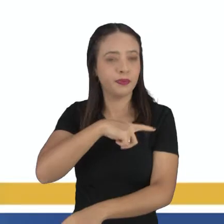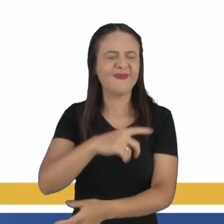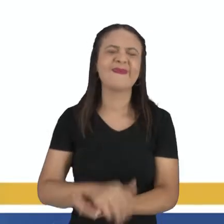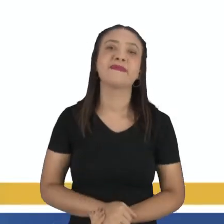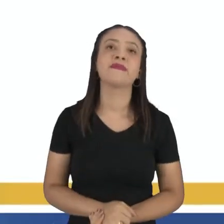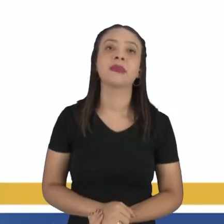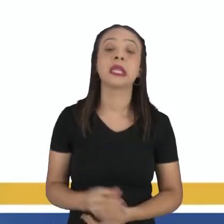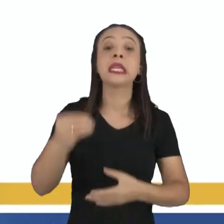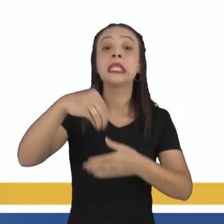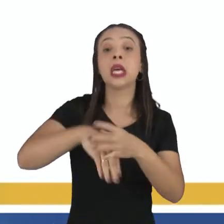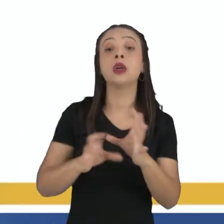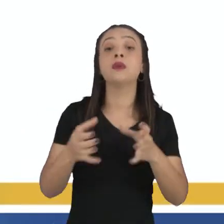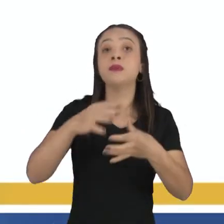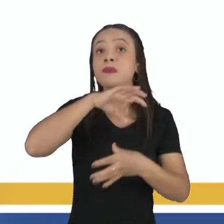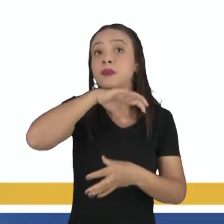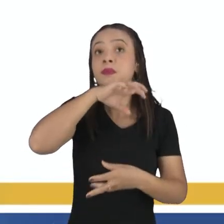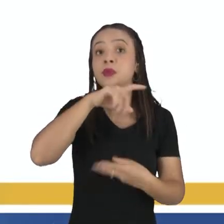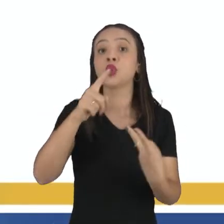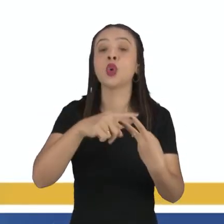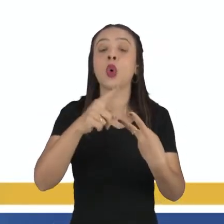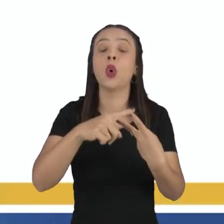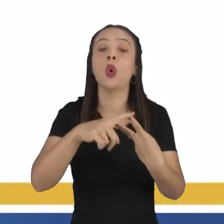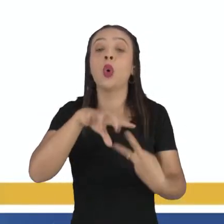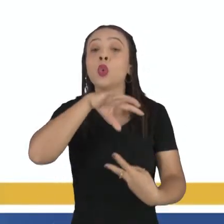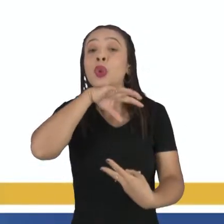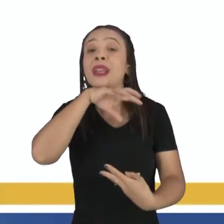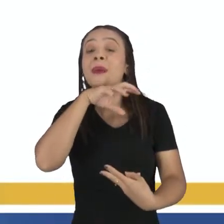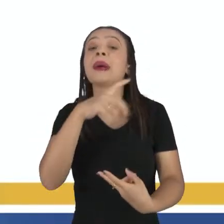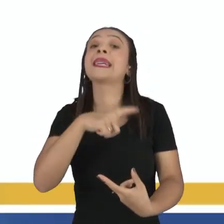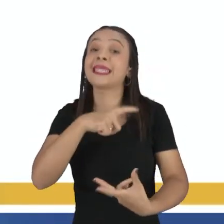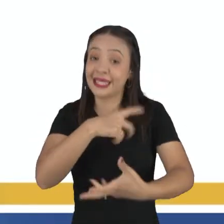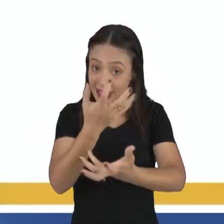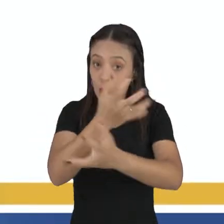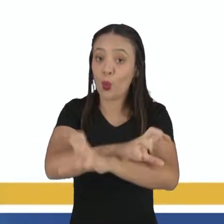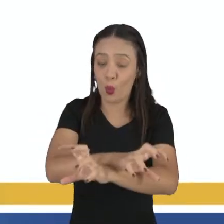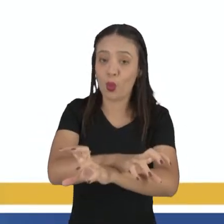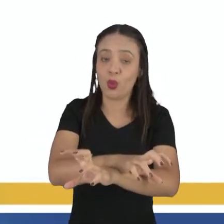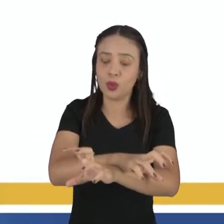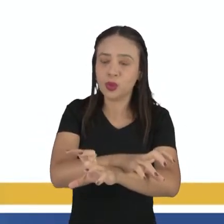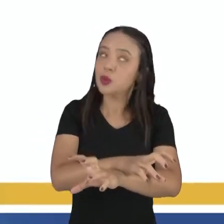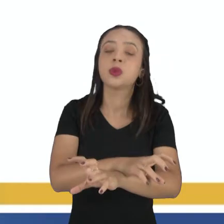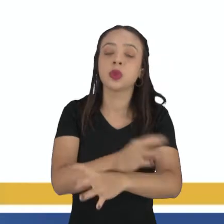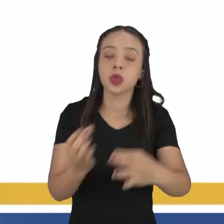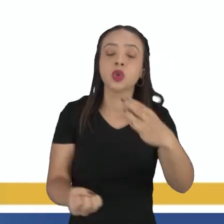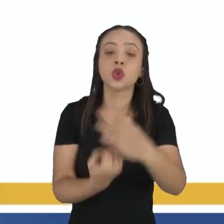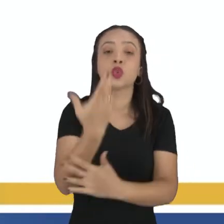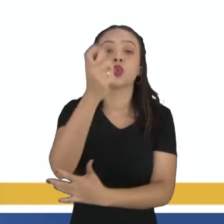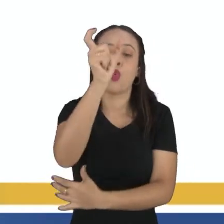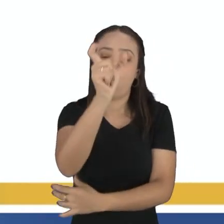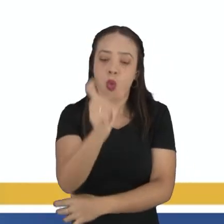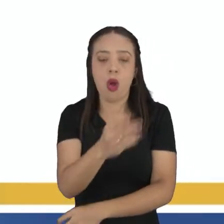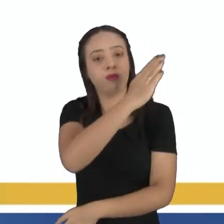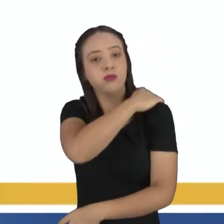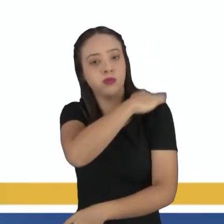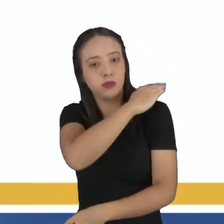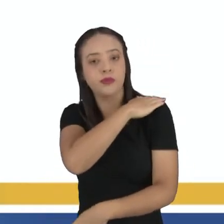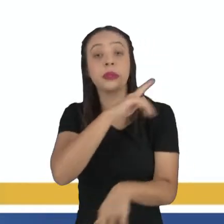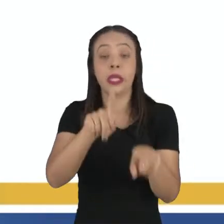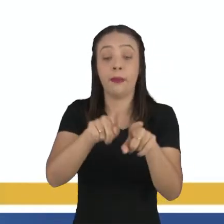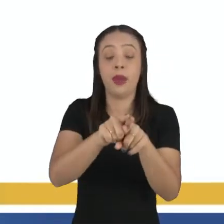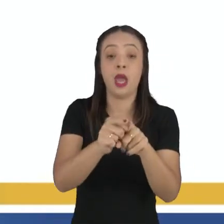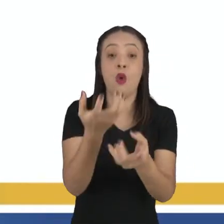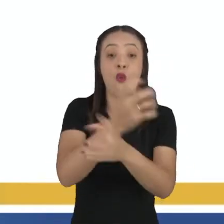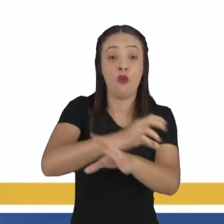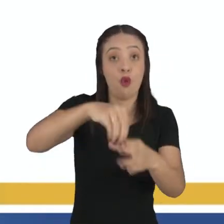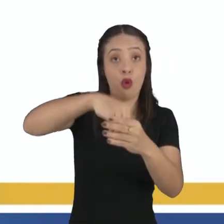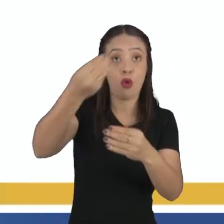No reino animal, os animais vertebrados, como eu falei mais uma vez. São animais que possuem ossos formando coluna vertebral e exoesqueleto. Esses animais